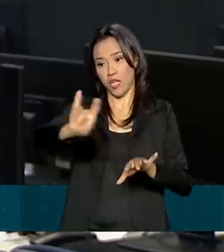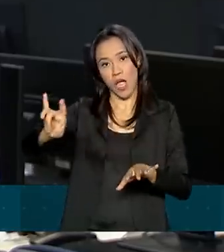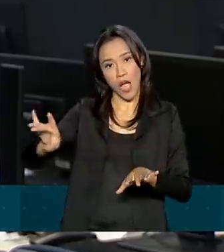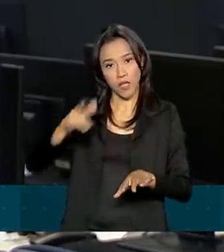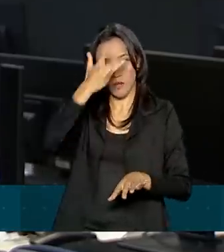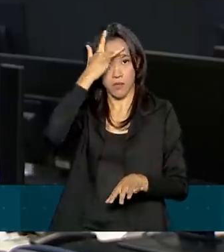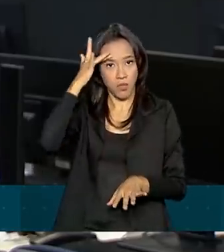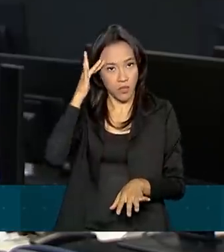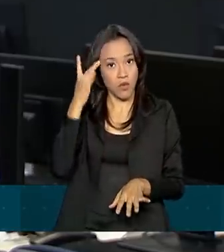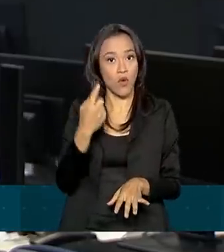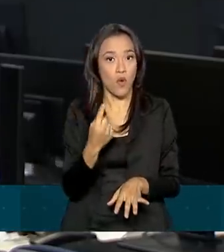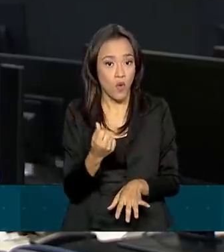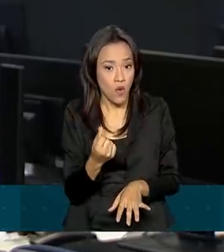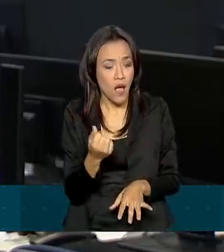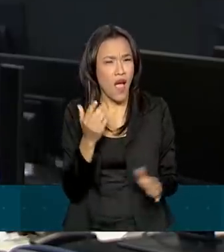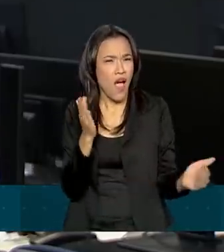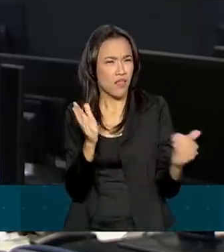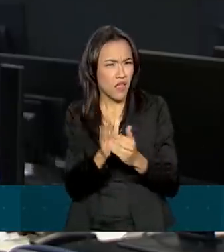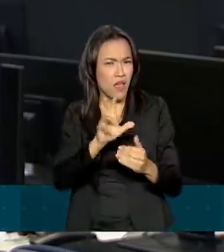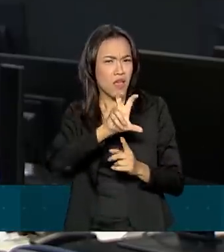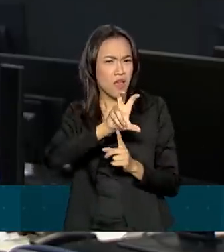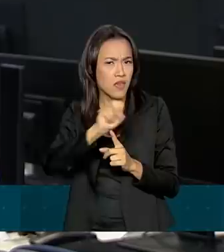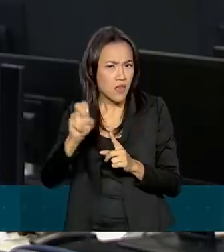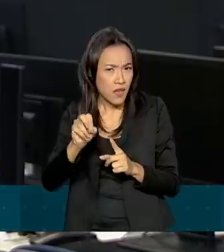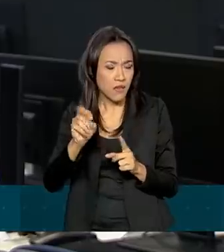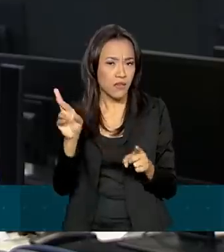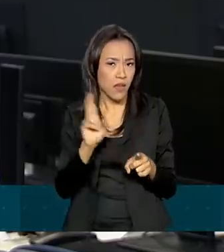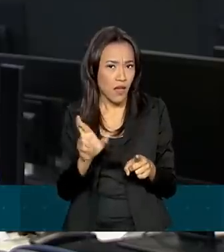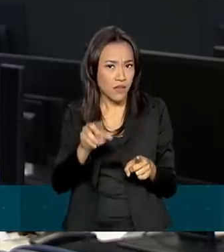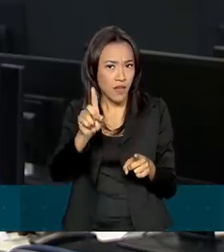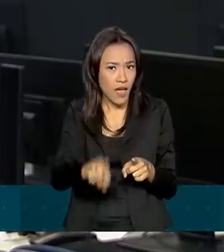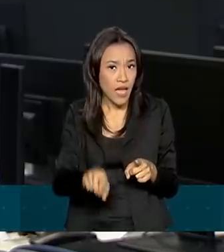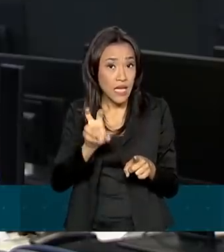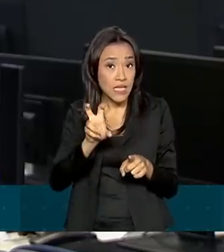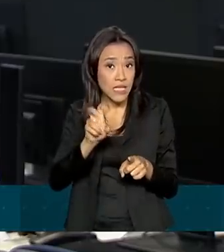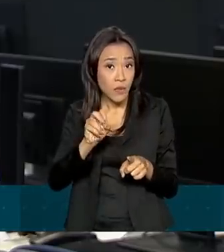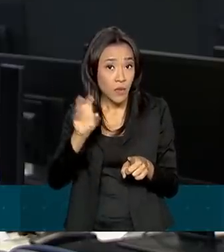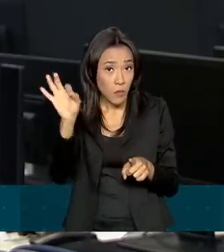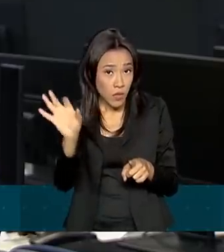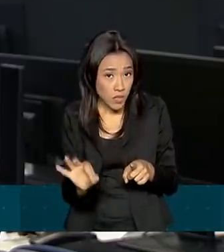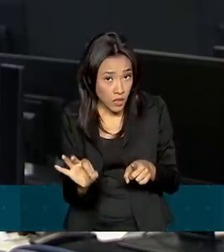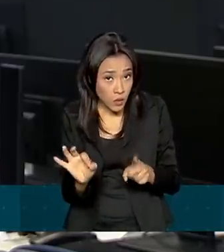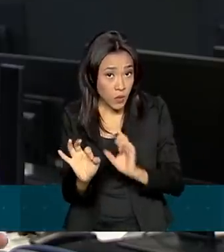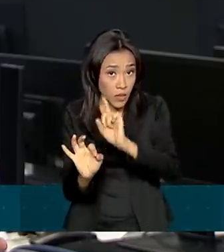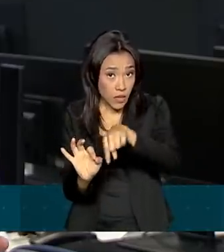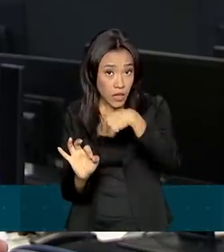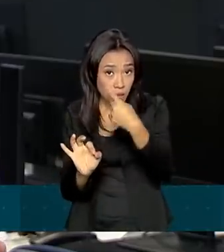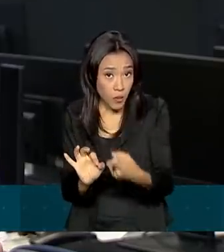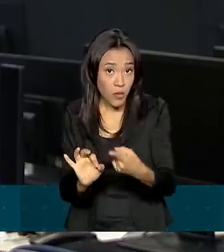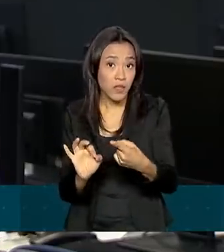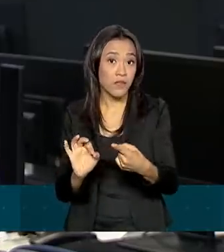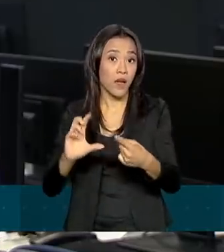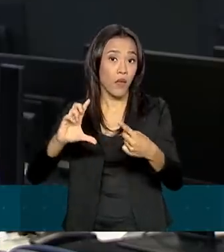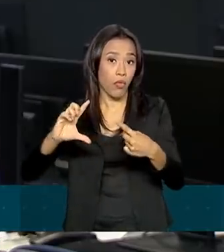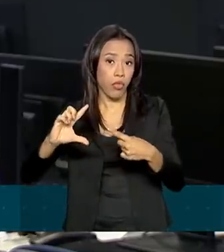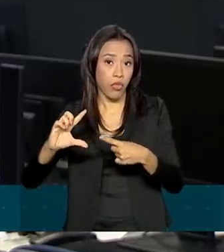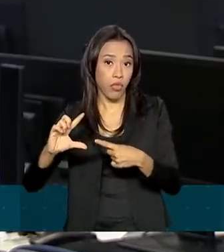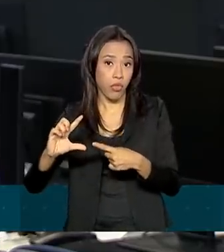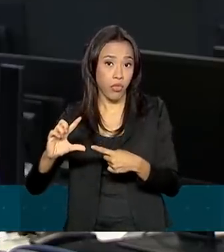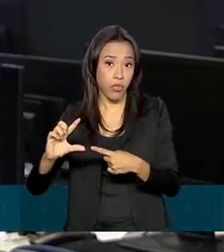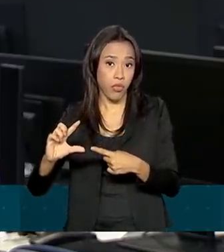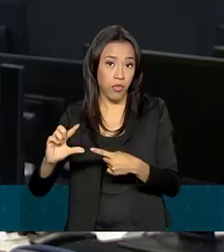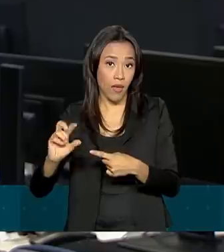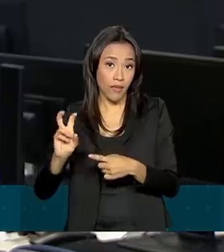Para contas com até R$ 500, a retirada é de 50%. E a partir daí vai decrescendo até chegar a